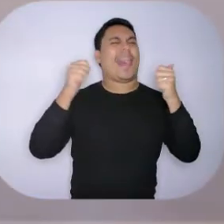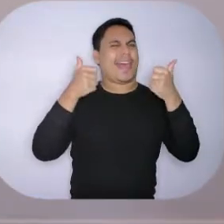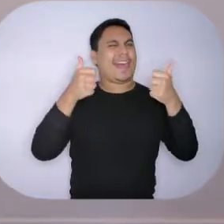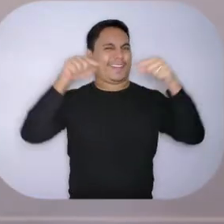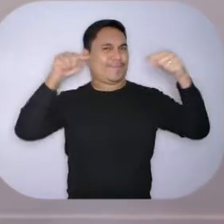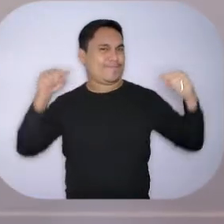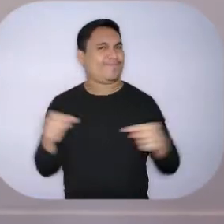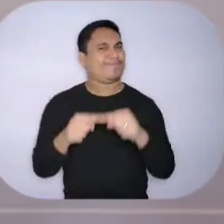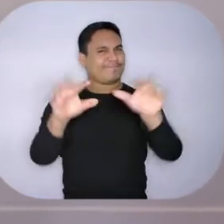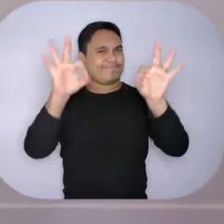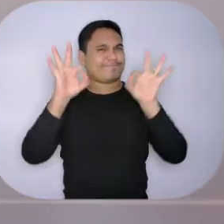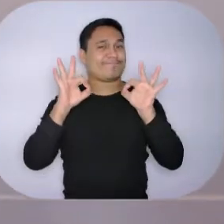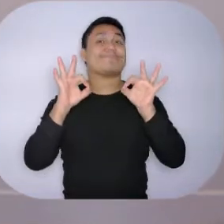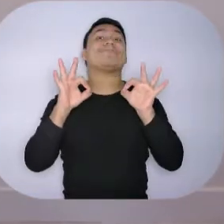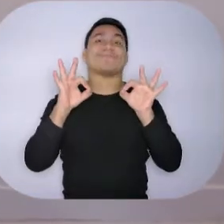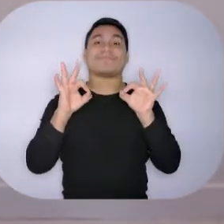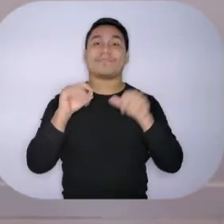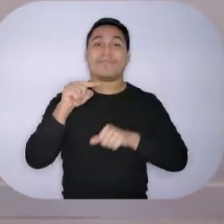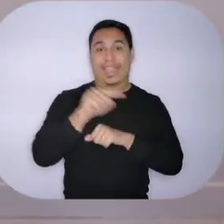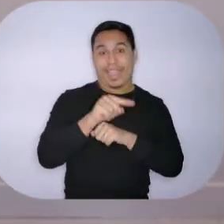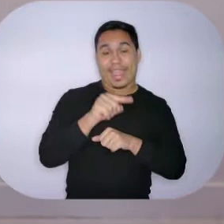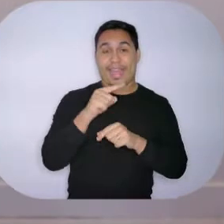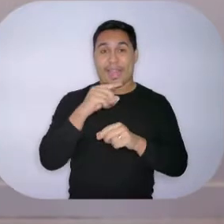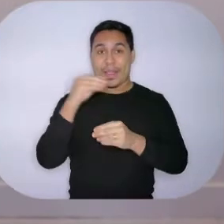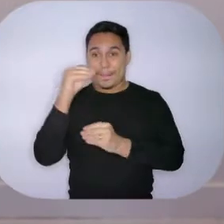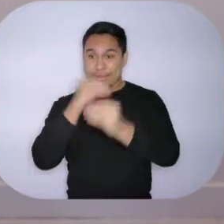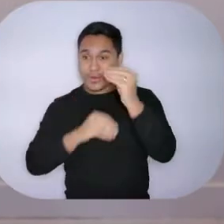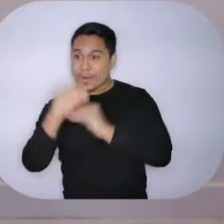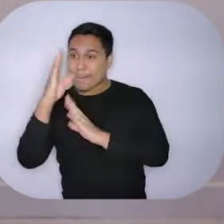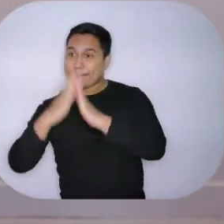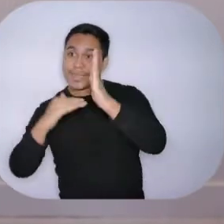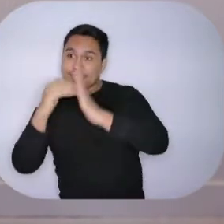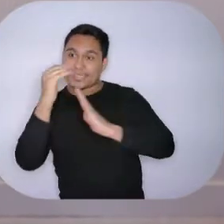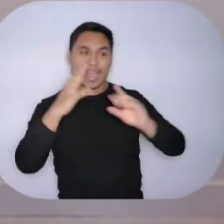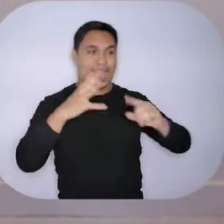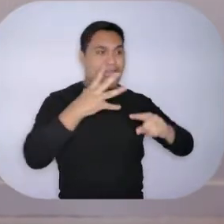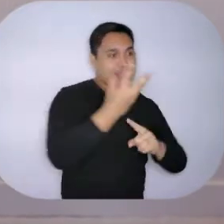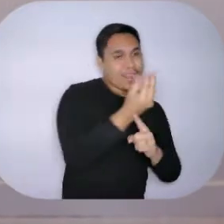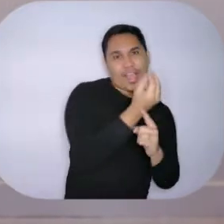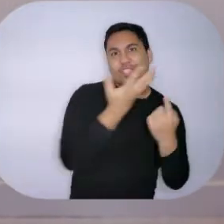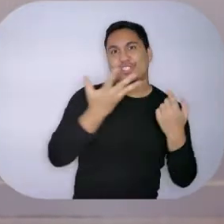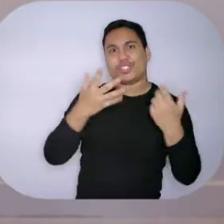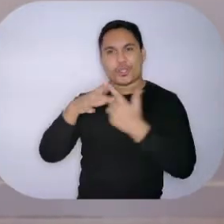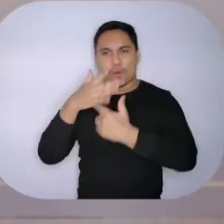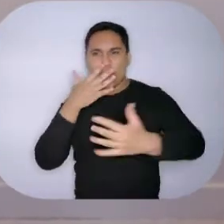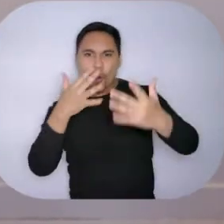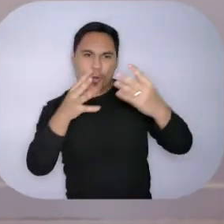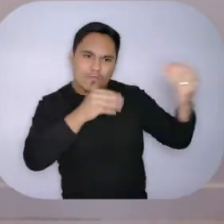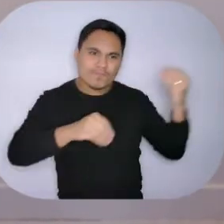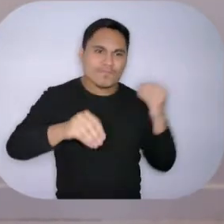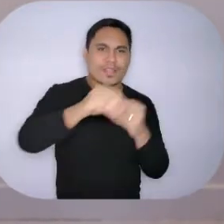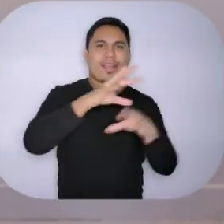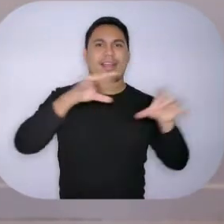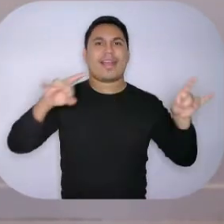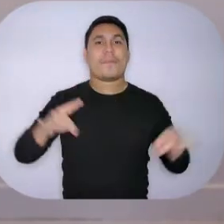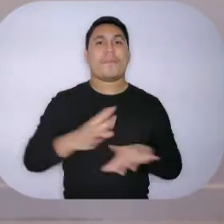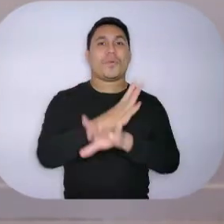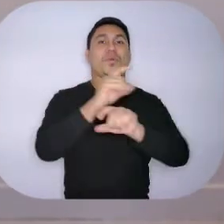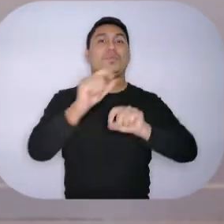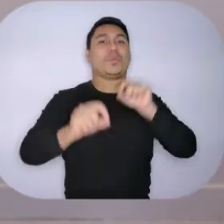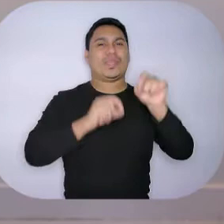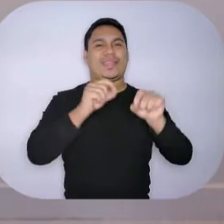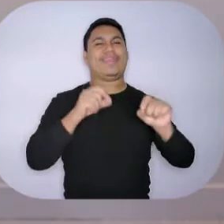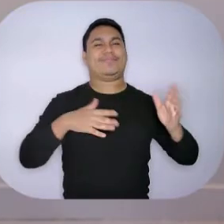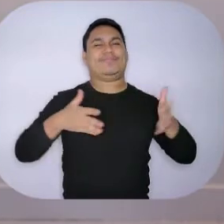E foi assim, misturando cores, pincéis e desenhos que Tarsila enveredou pelo caminho das